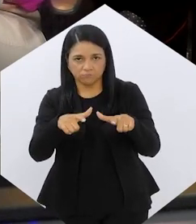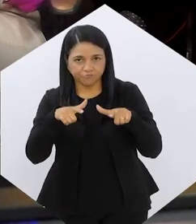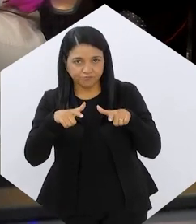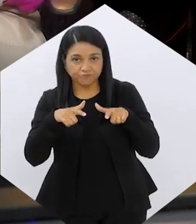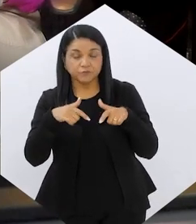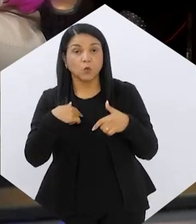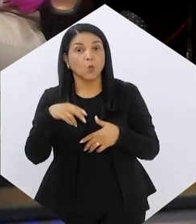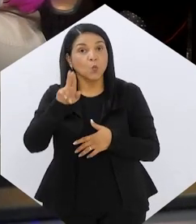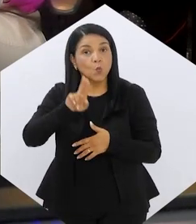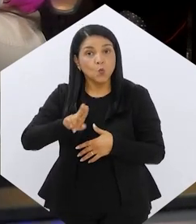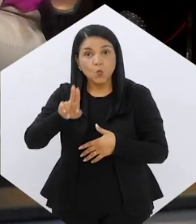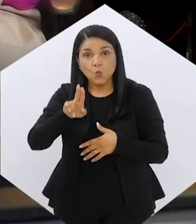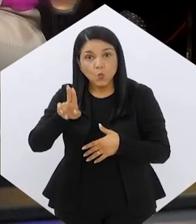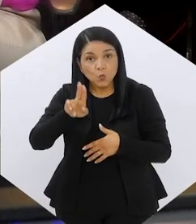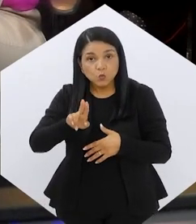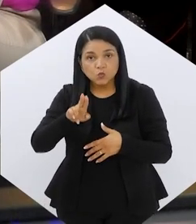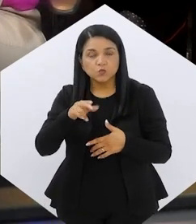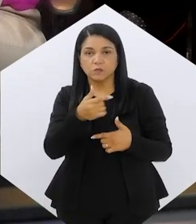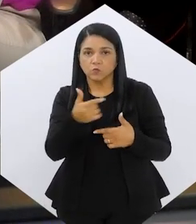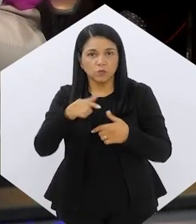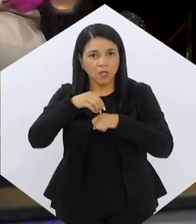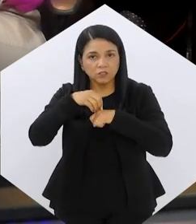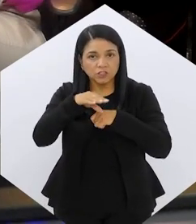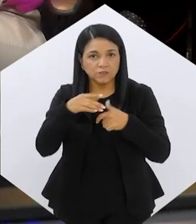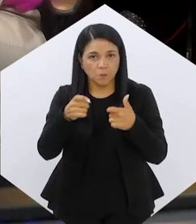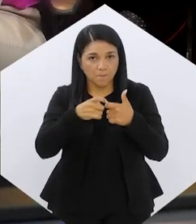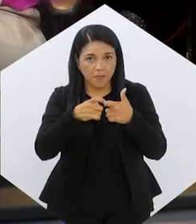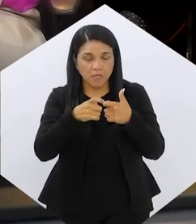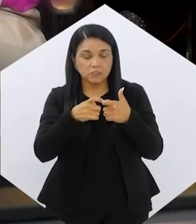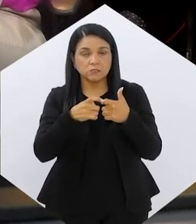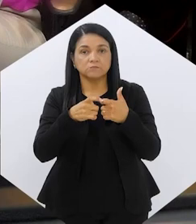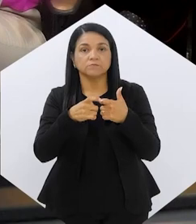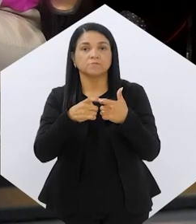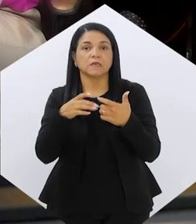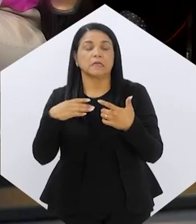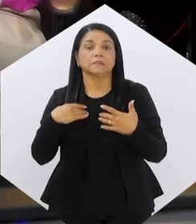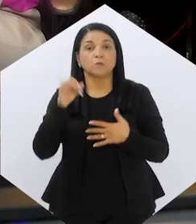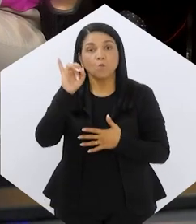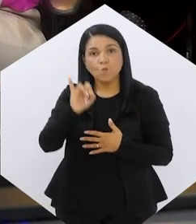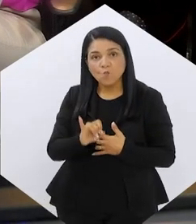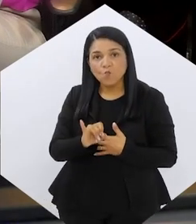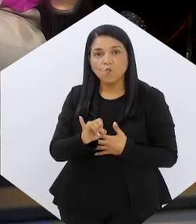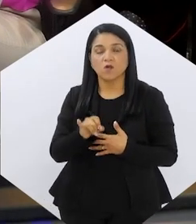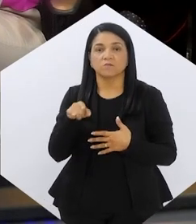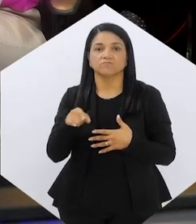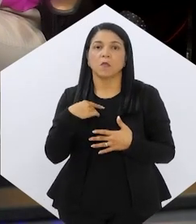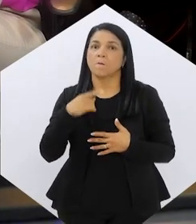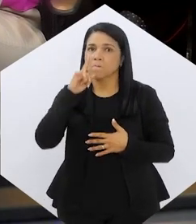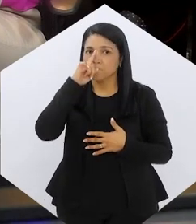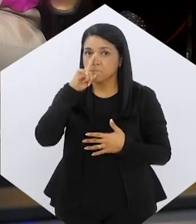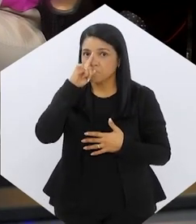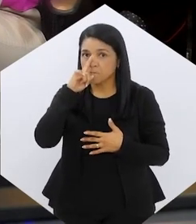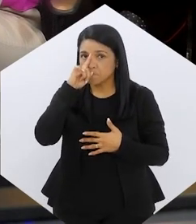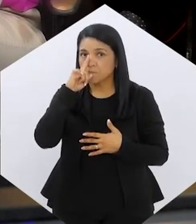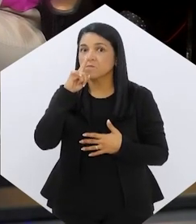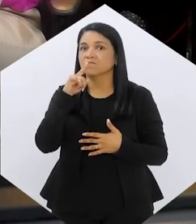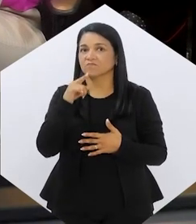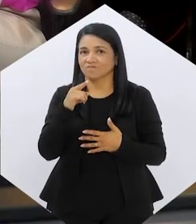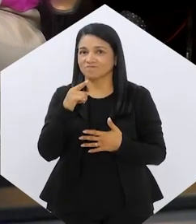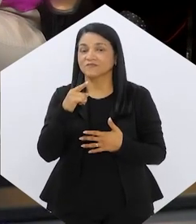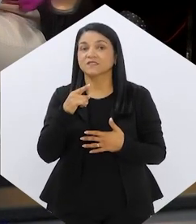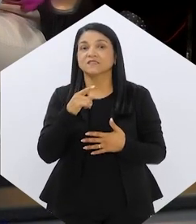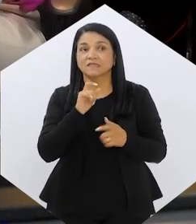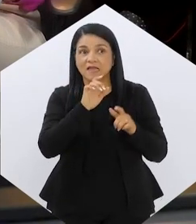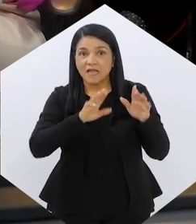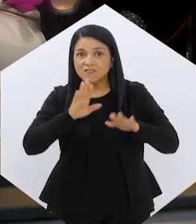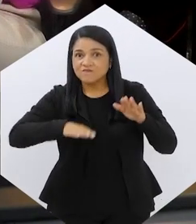o uso sem indicação médica e apenas para fins estéticos também pode ser um perigo para quem busca o emagrecimento a todo custo